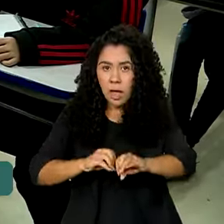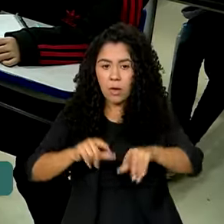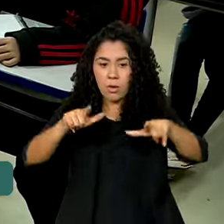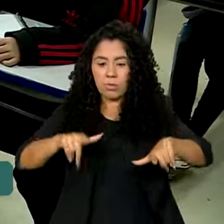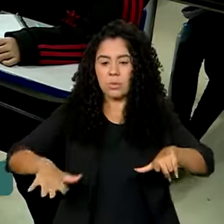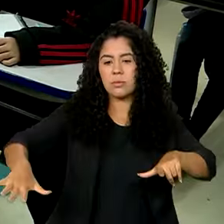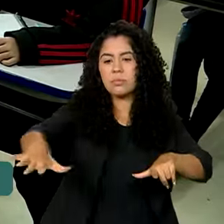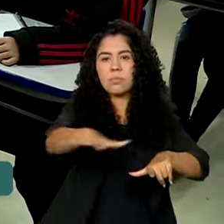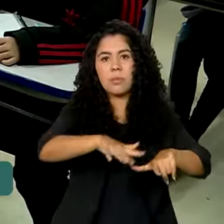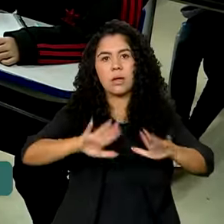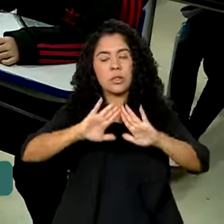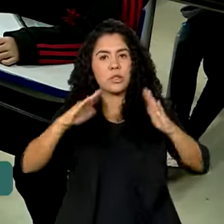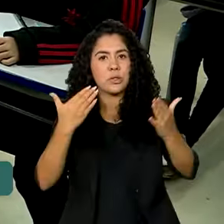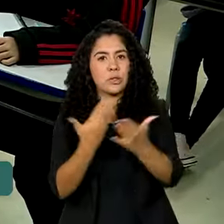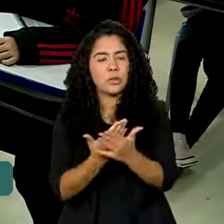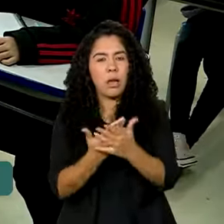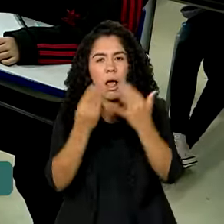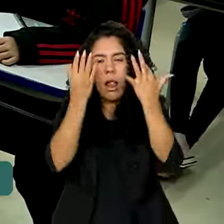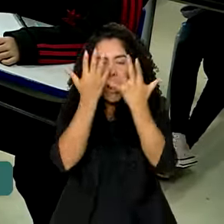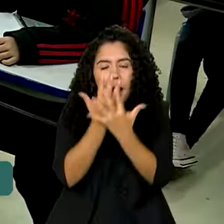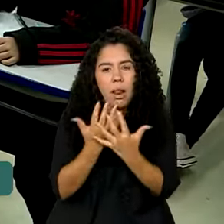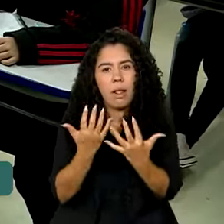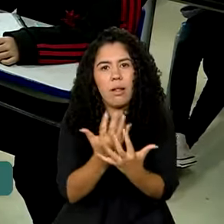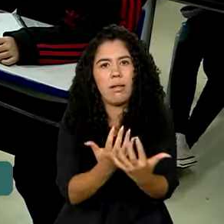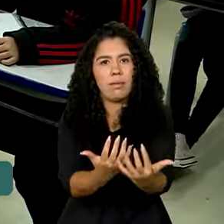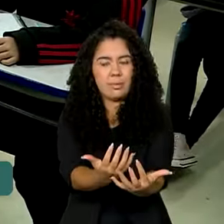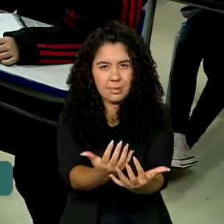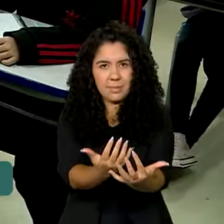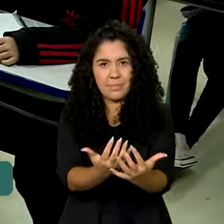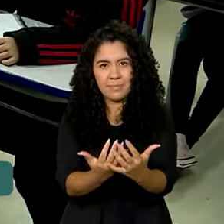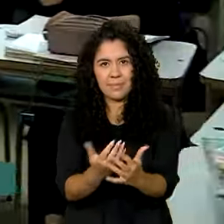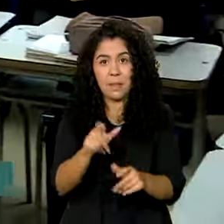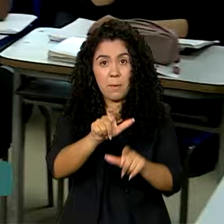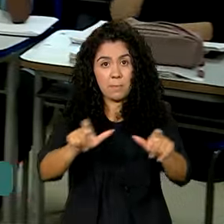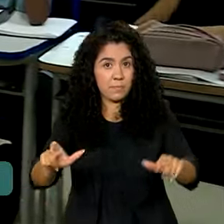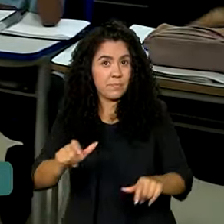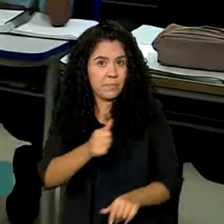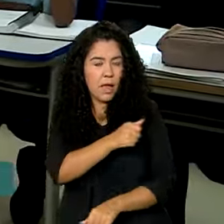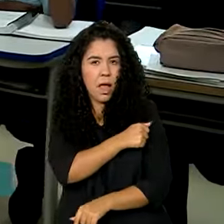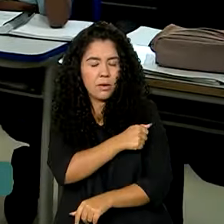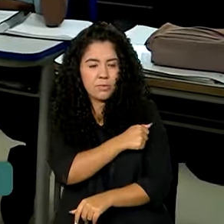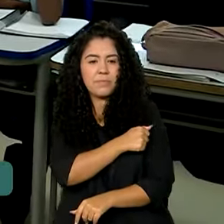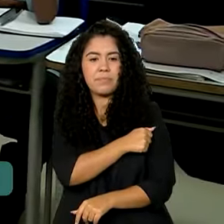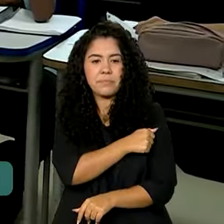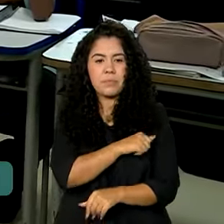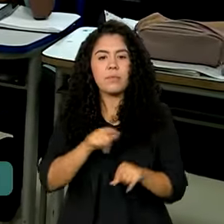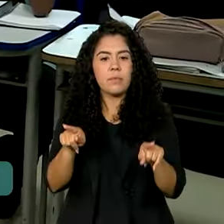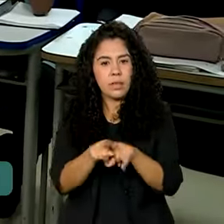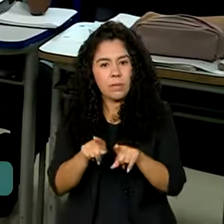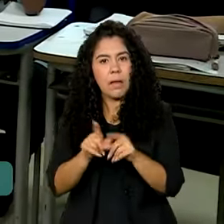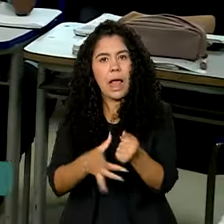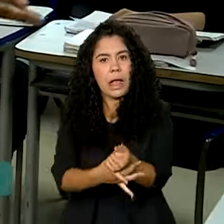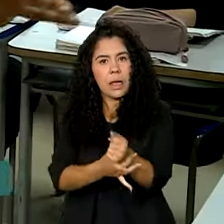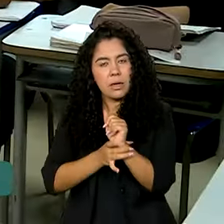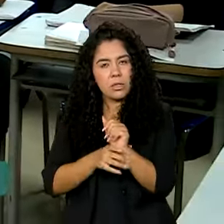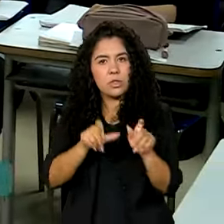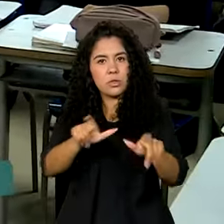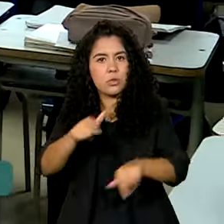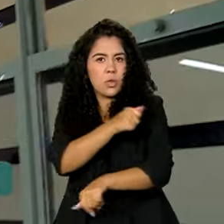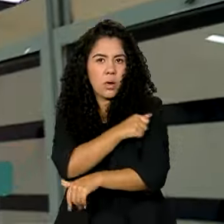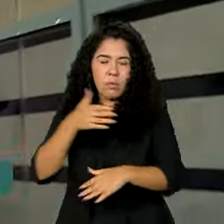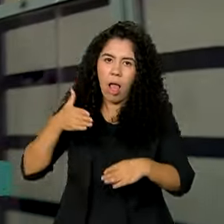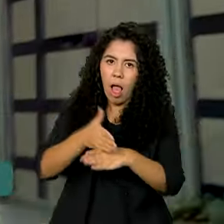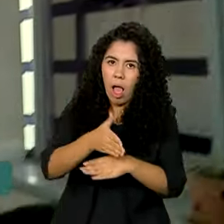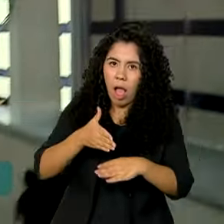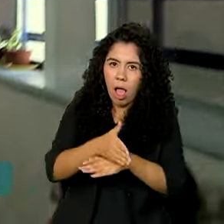escolar mais atrativo para os estudantes dessa fase e garantindo a frequência e permanência deles.